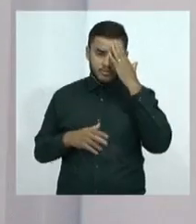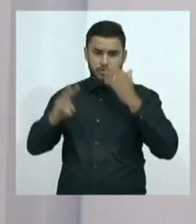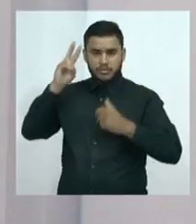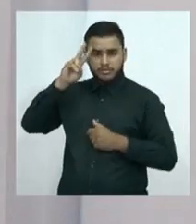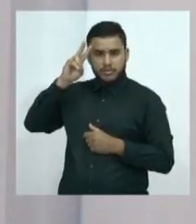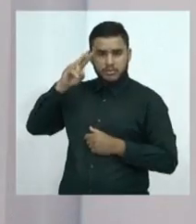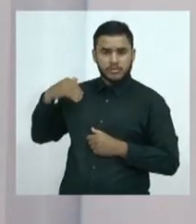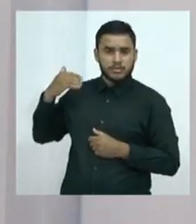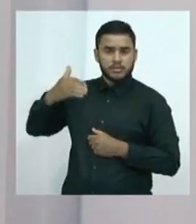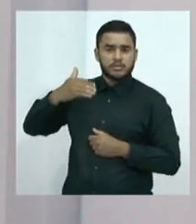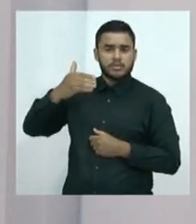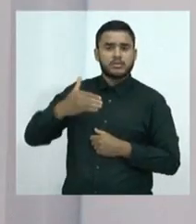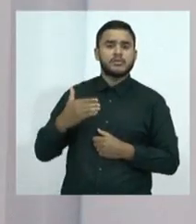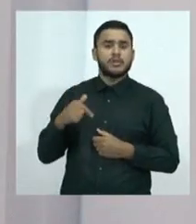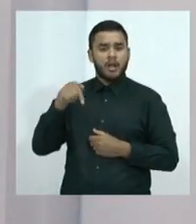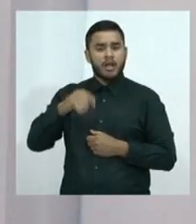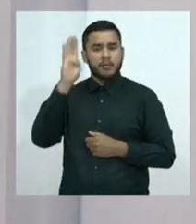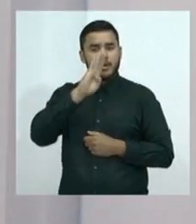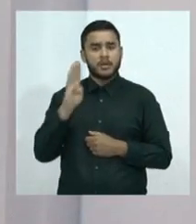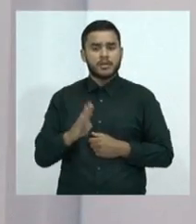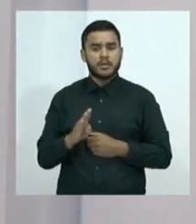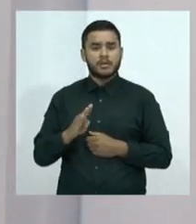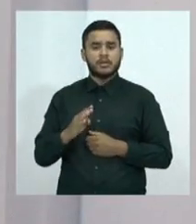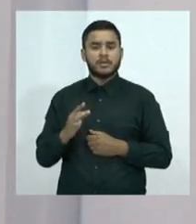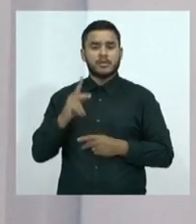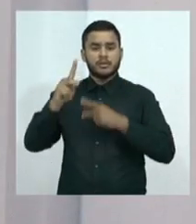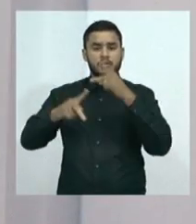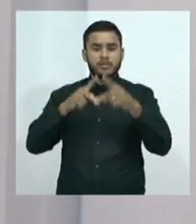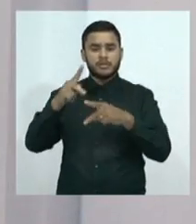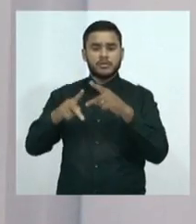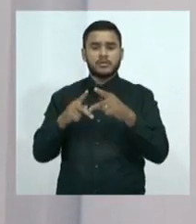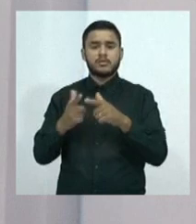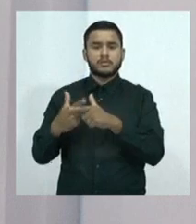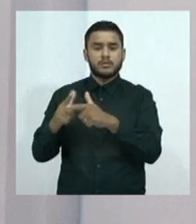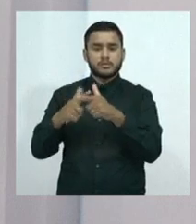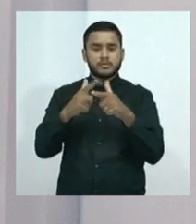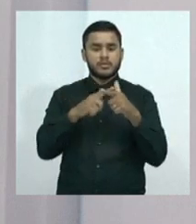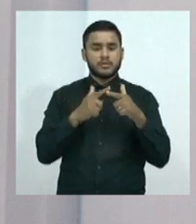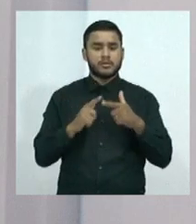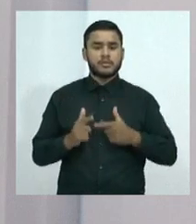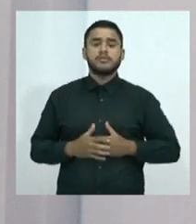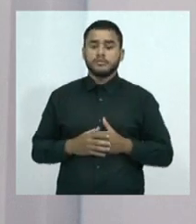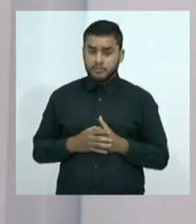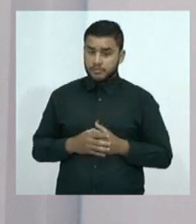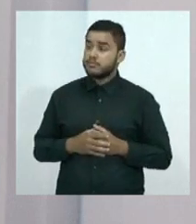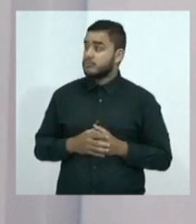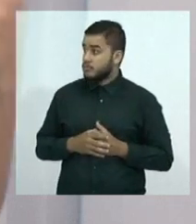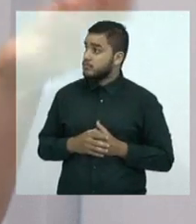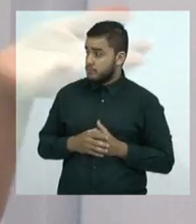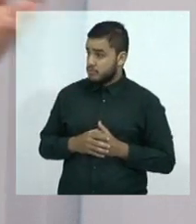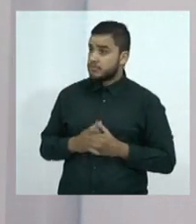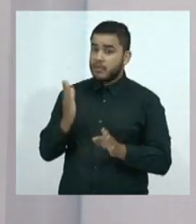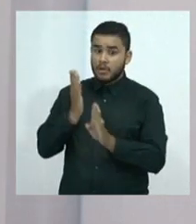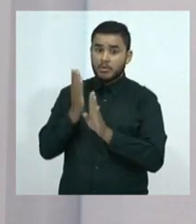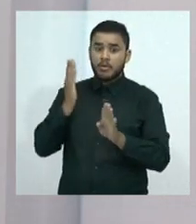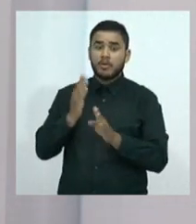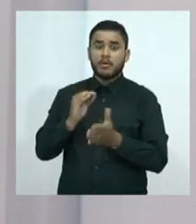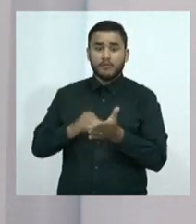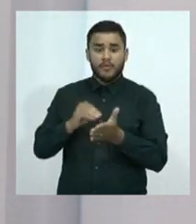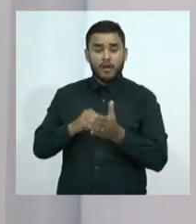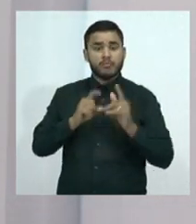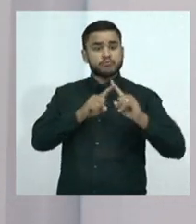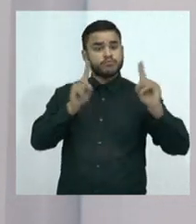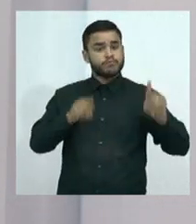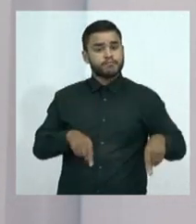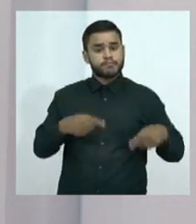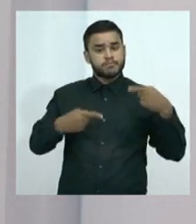realmente, da dívida que o Brasil tem com sua população, né. Com consequência, realmente, da falta de acesso a essas políticas públicas.